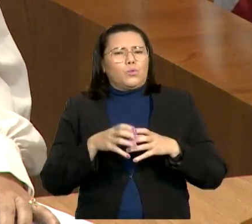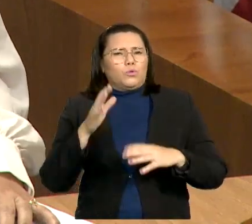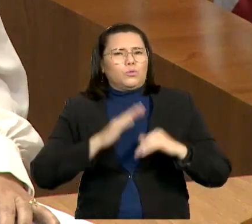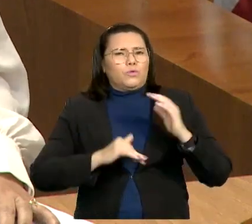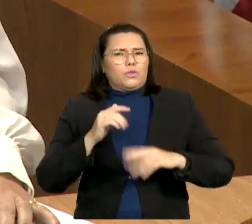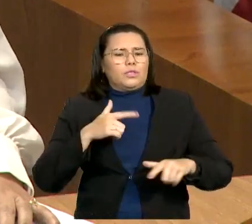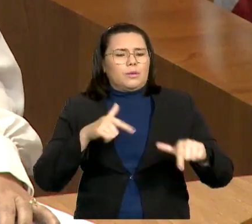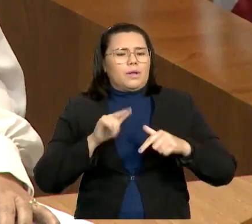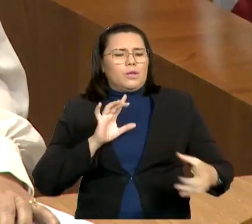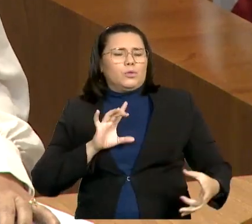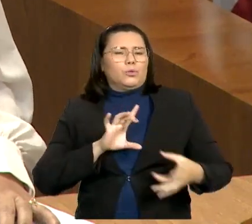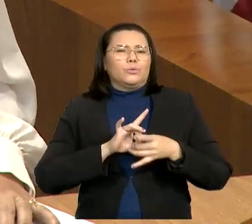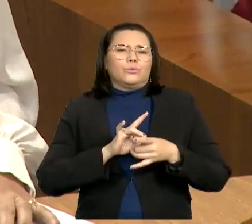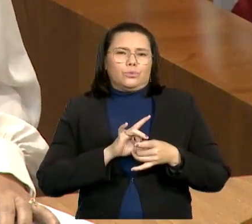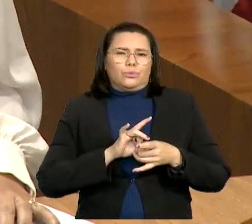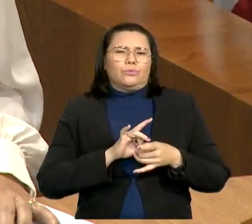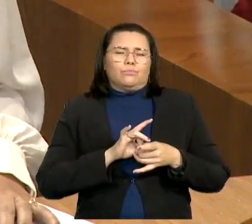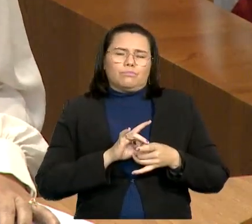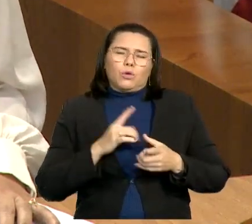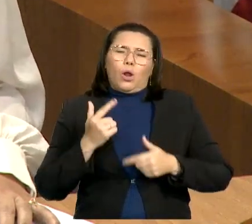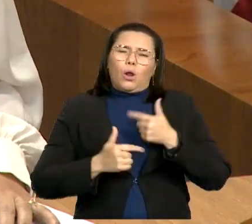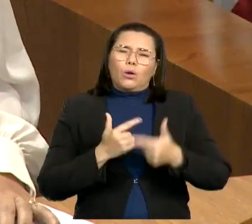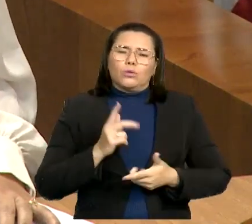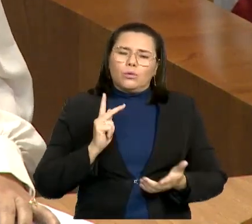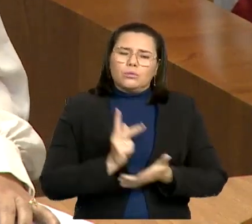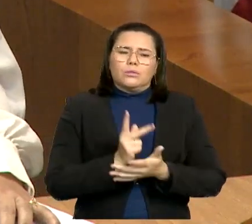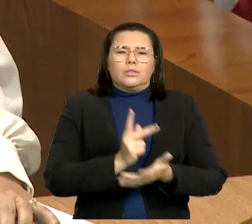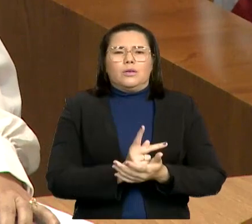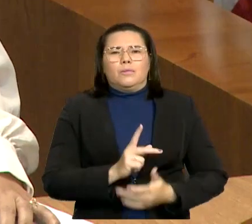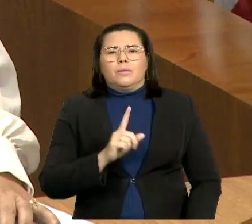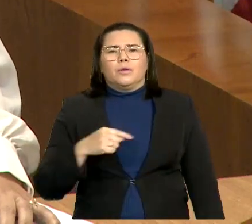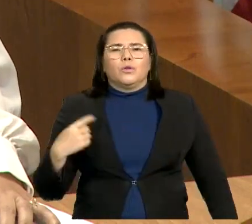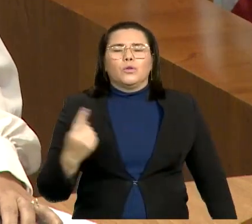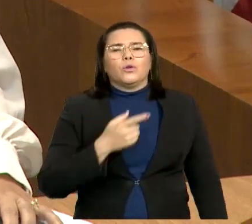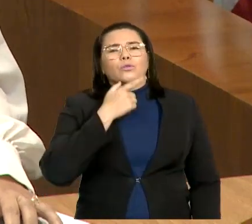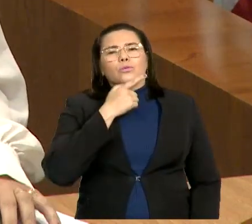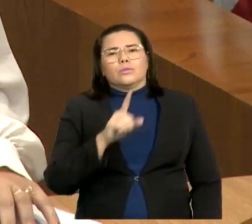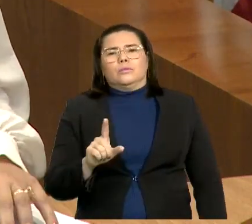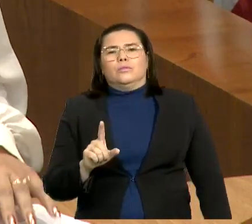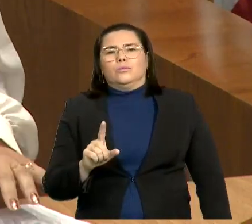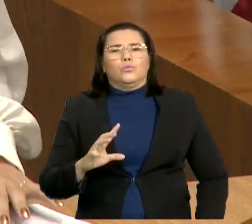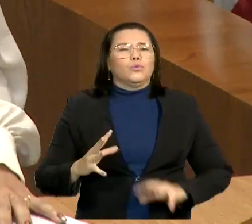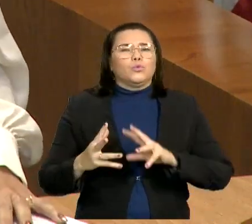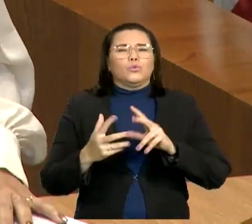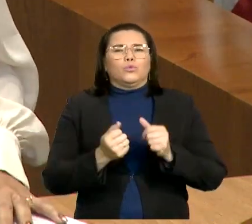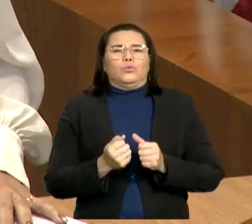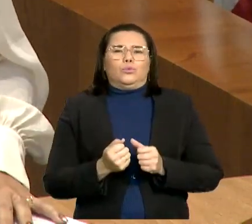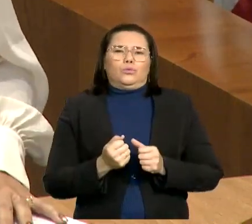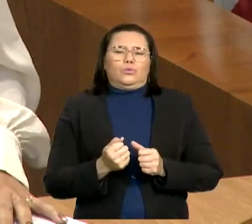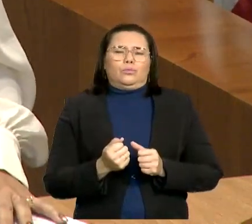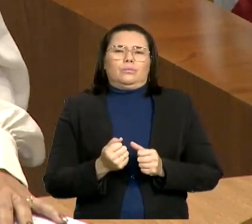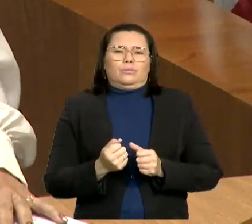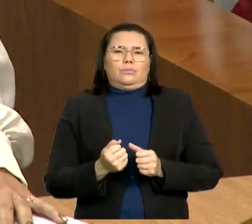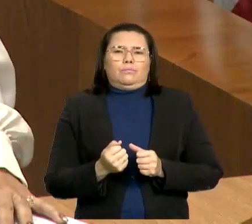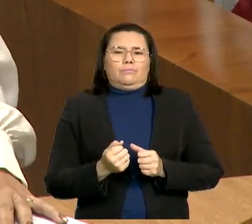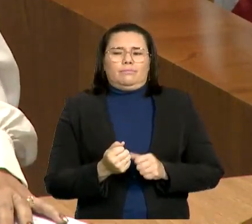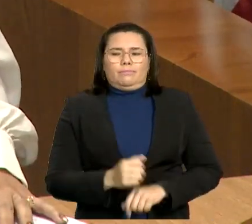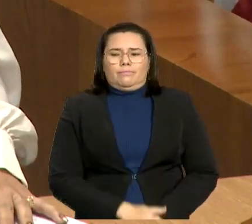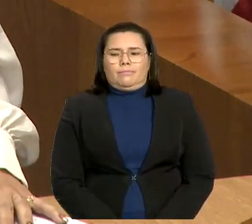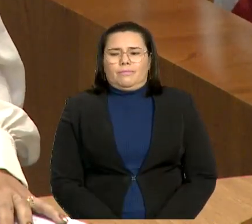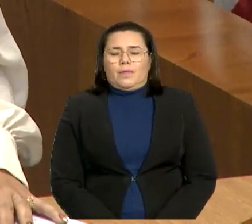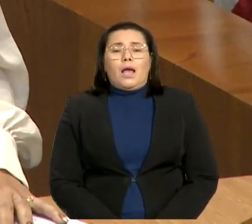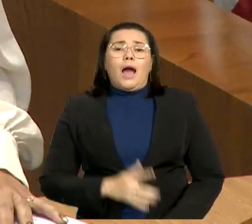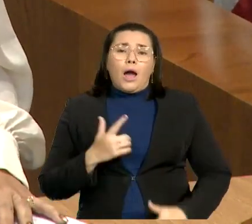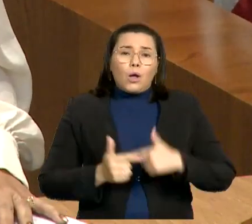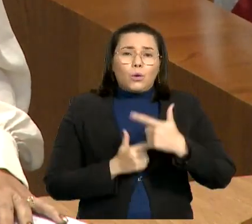dedicou juntamente comigo e incansavelmente para nós termos esse resultado. Foi esse esforço e dedicação